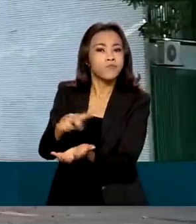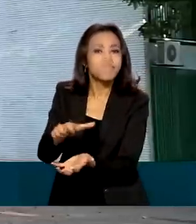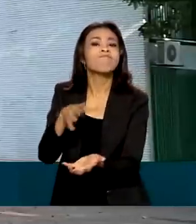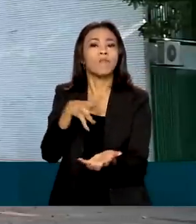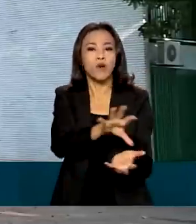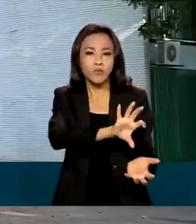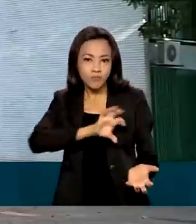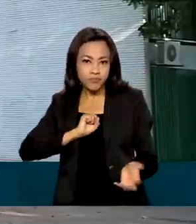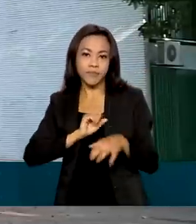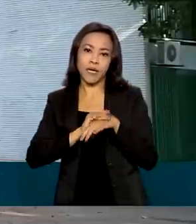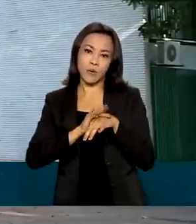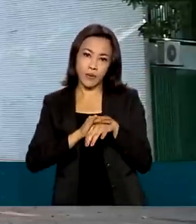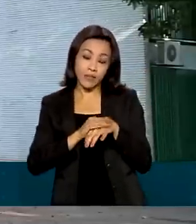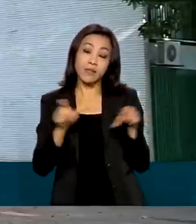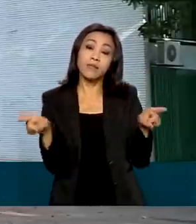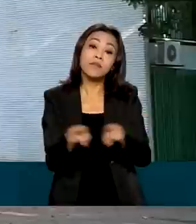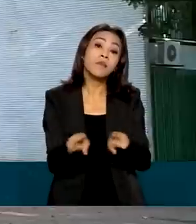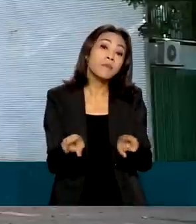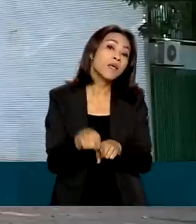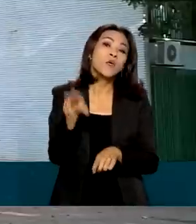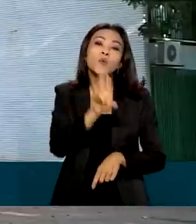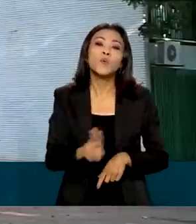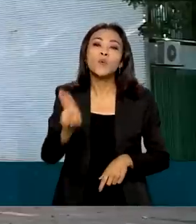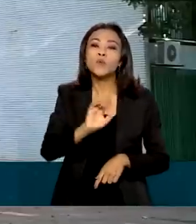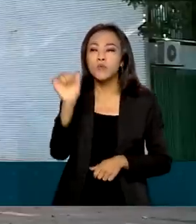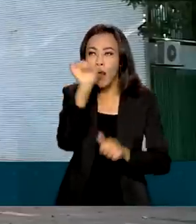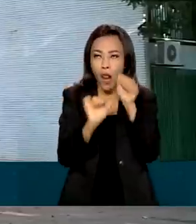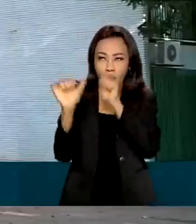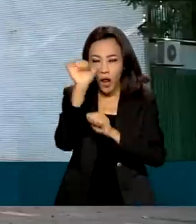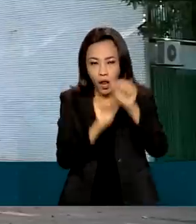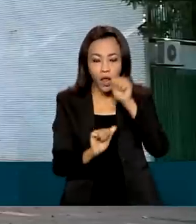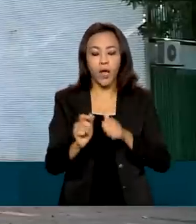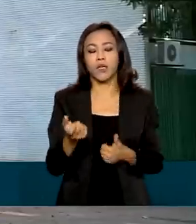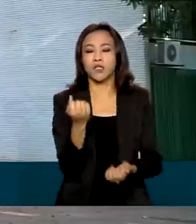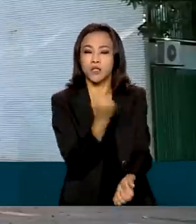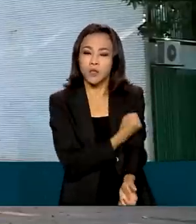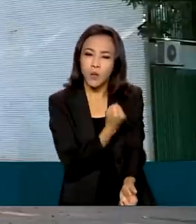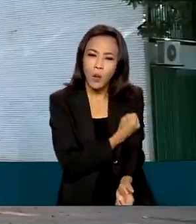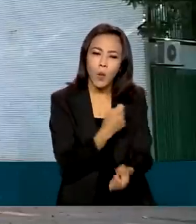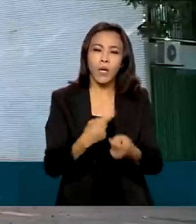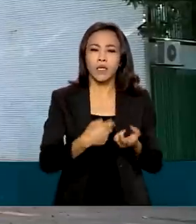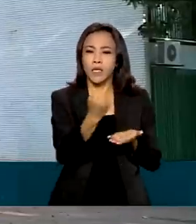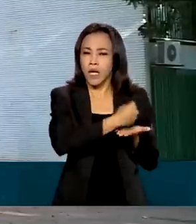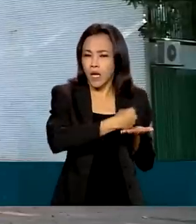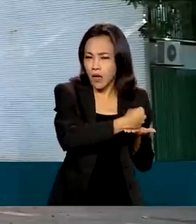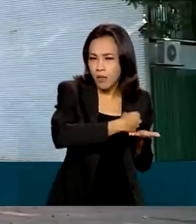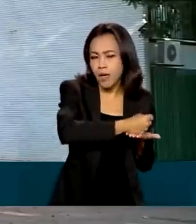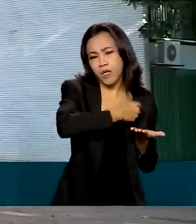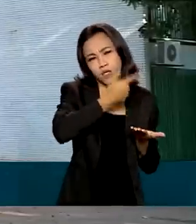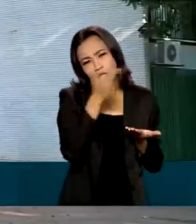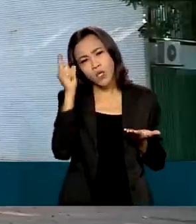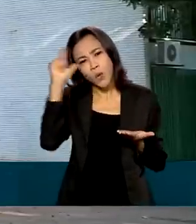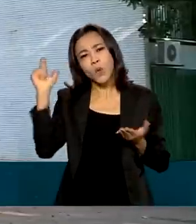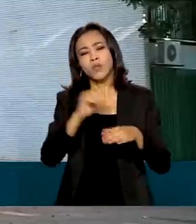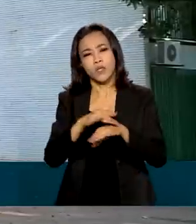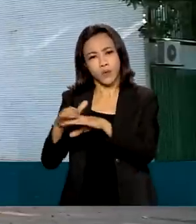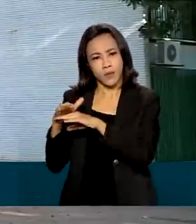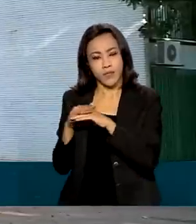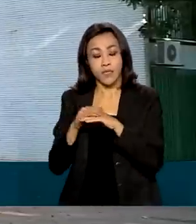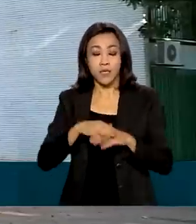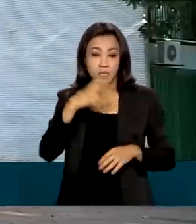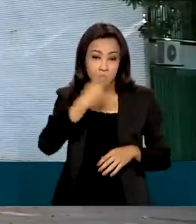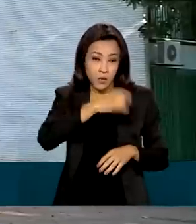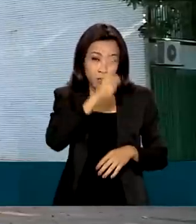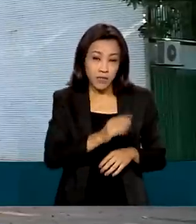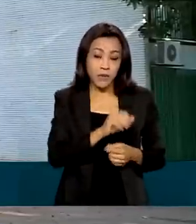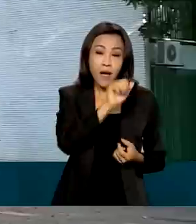pode ser provocada pelo uso excessivo de álcool, drogas, medicamentos ou por outras doenças. No Brasil, os tipos